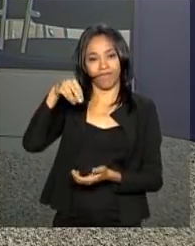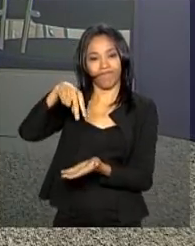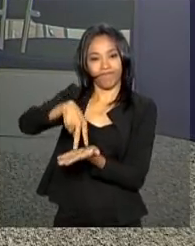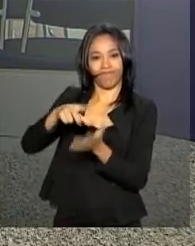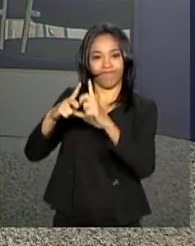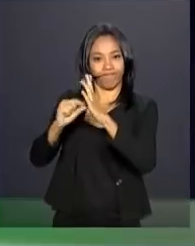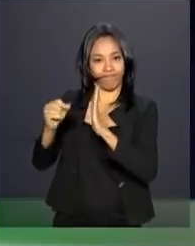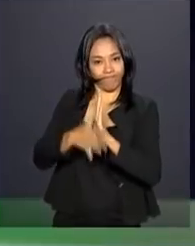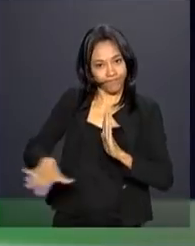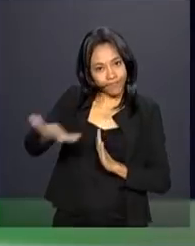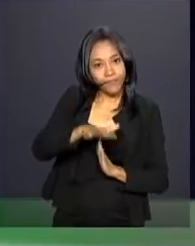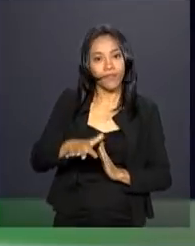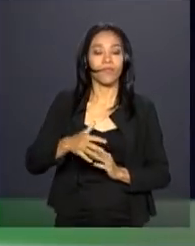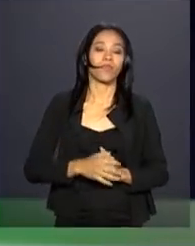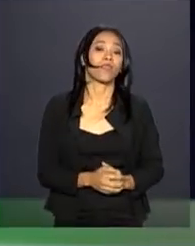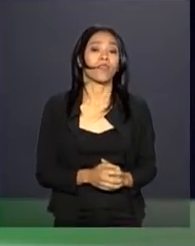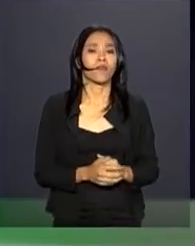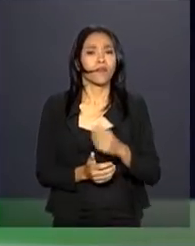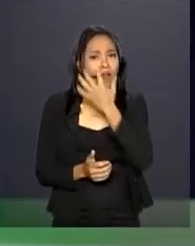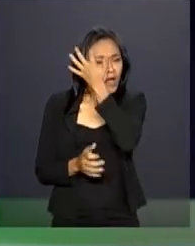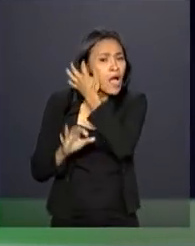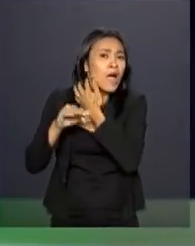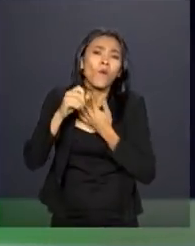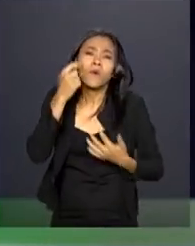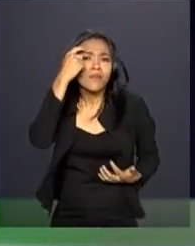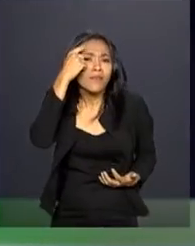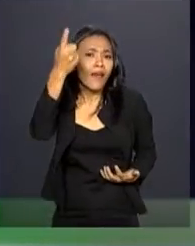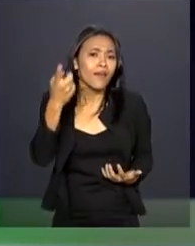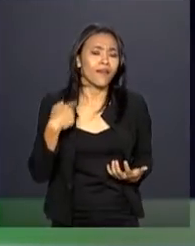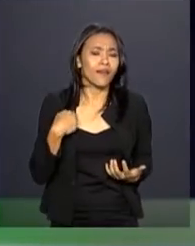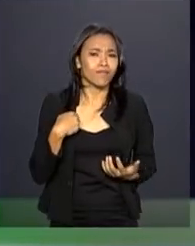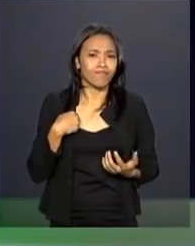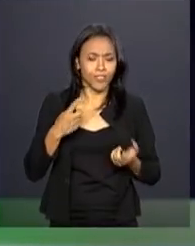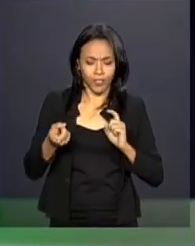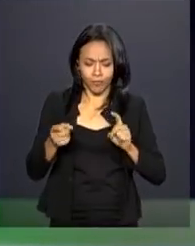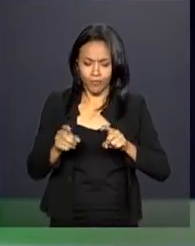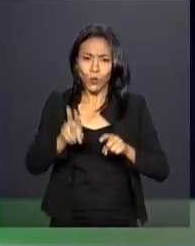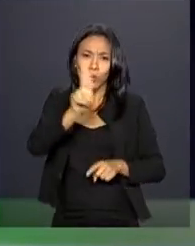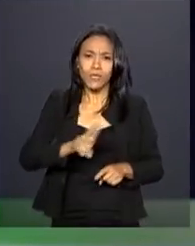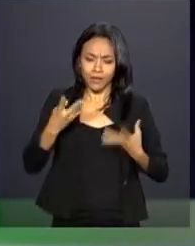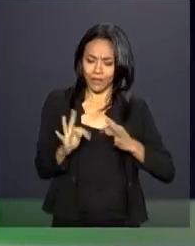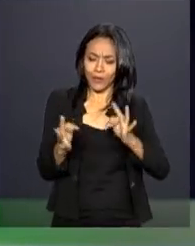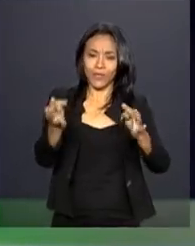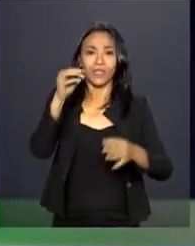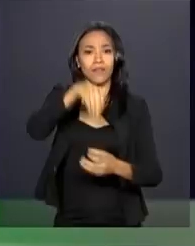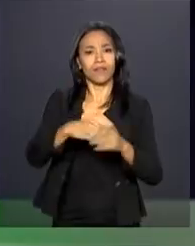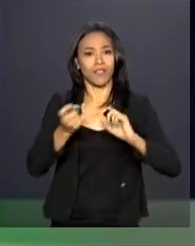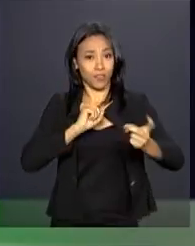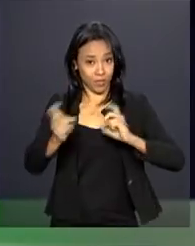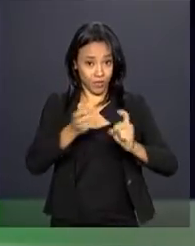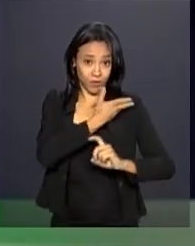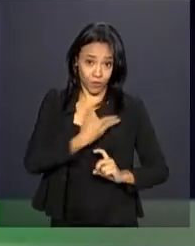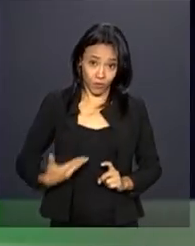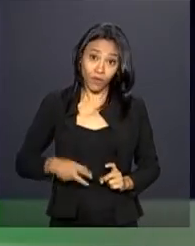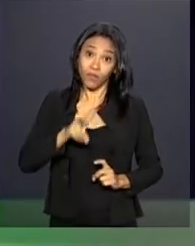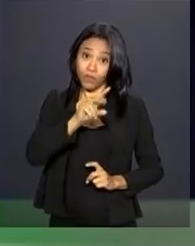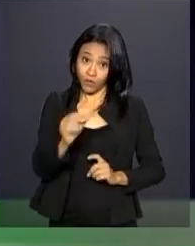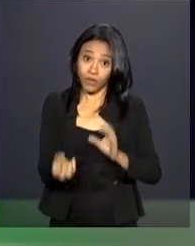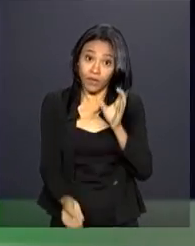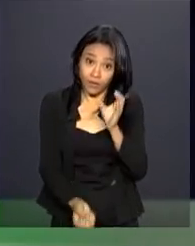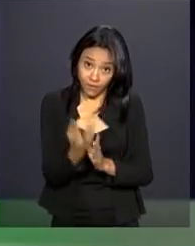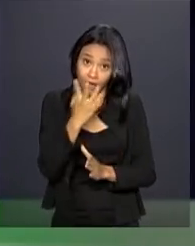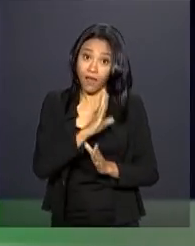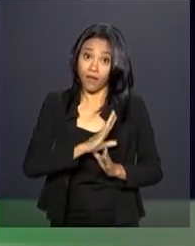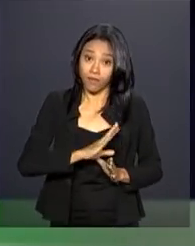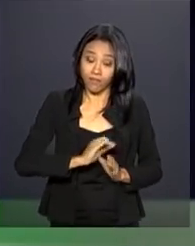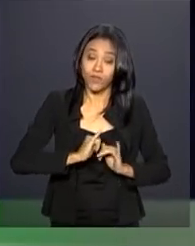Planalto. Com a ideia de modernizar a administração pública, foi lançada a Rede Nacional de Governo Digital. A